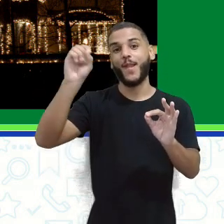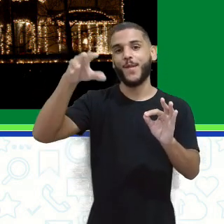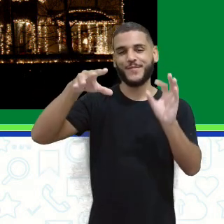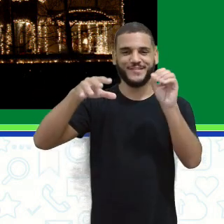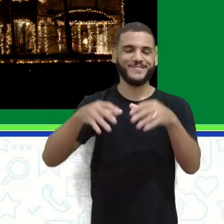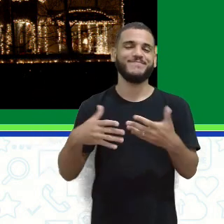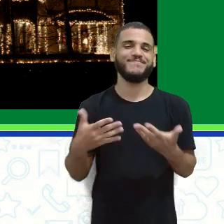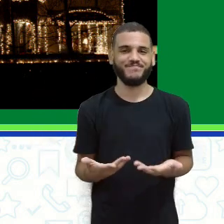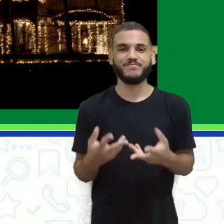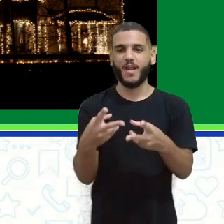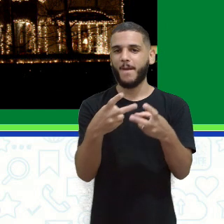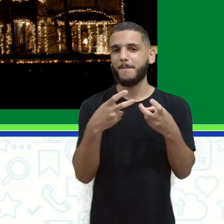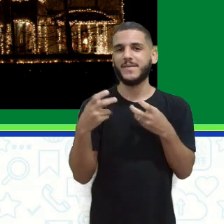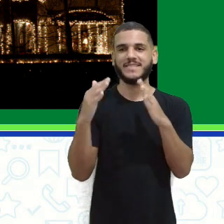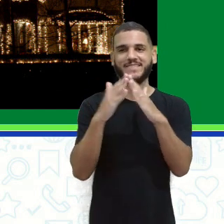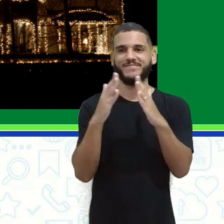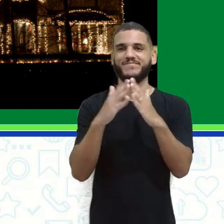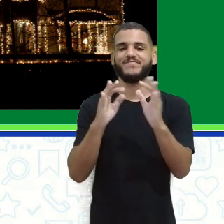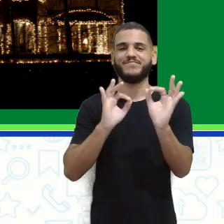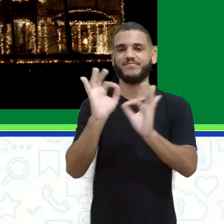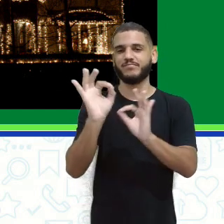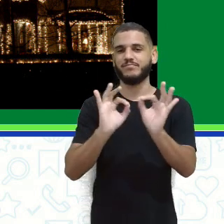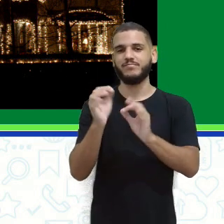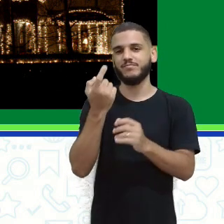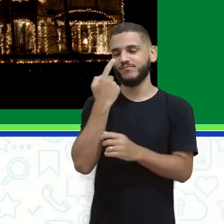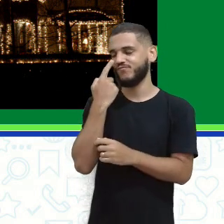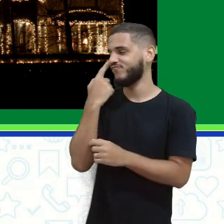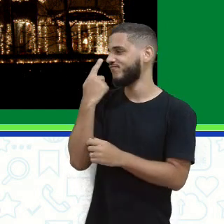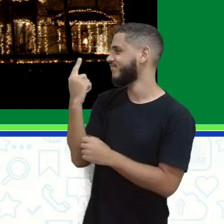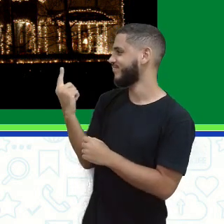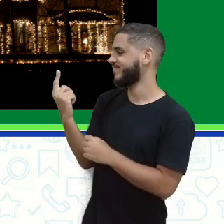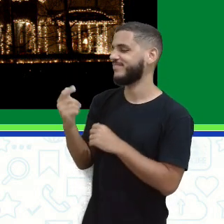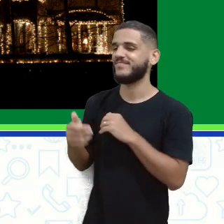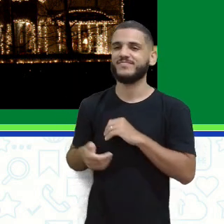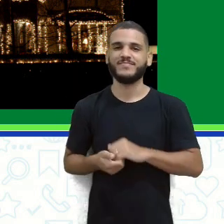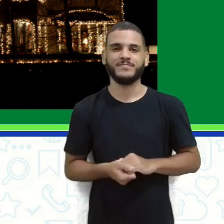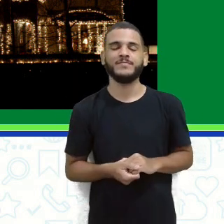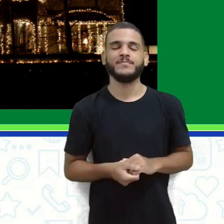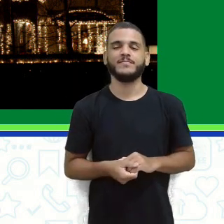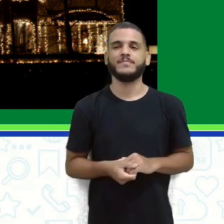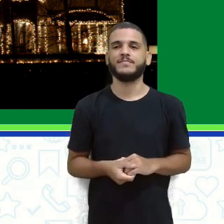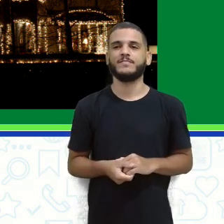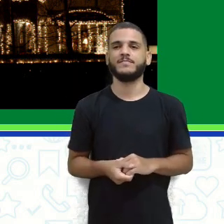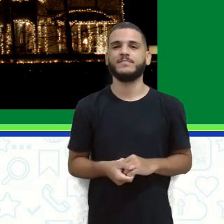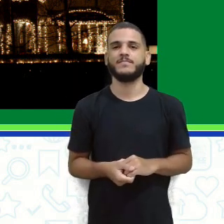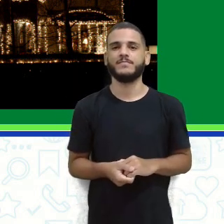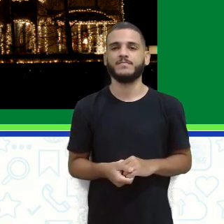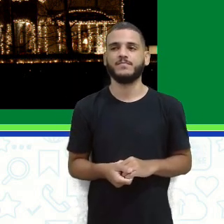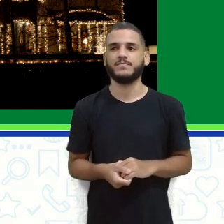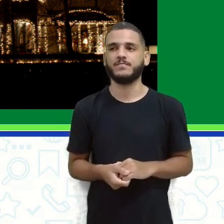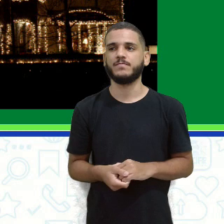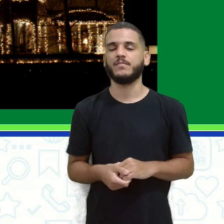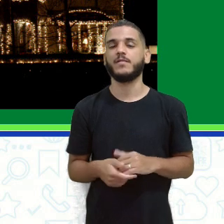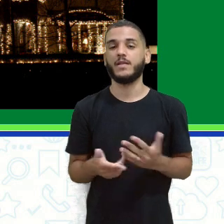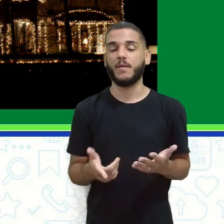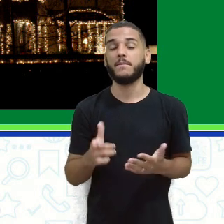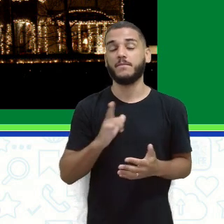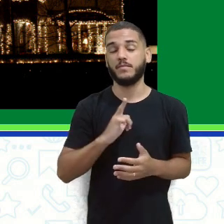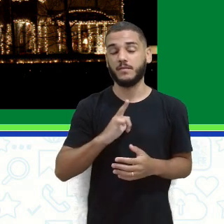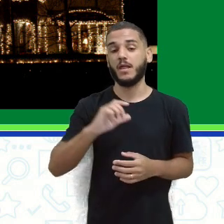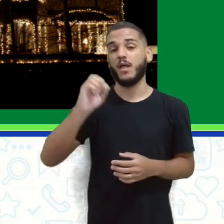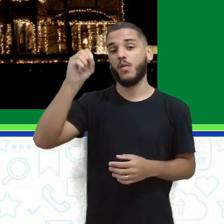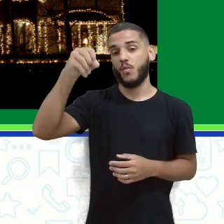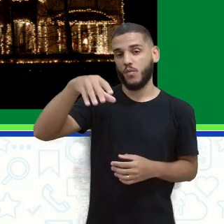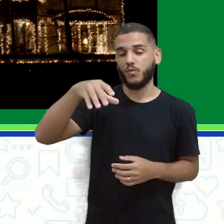formaram essa iluminação aí tão bonita, né? Então, a emissão dos raios de luz,